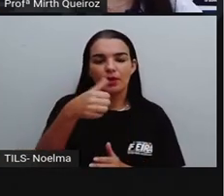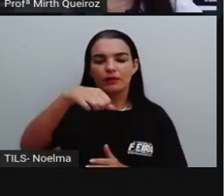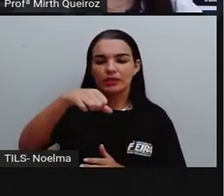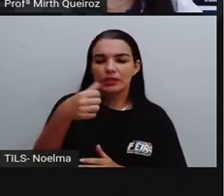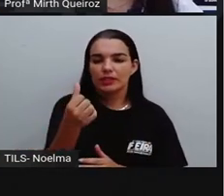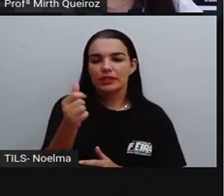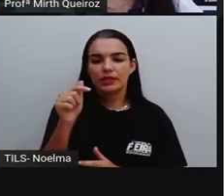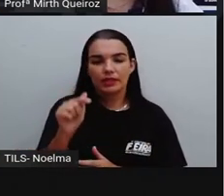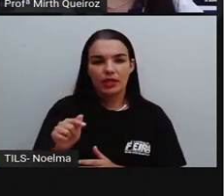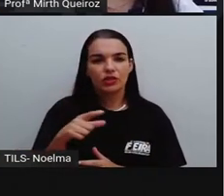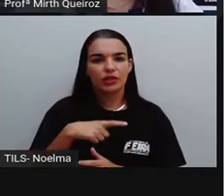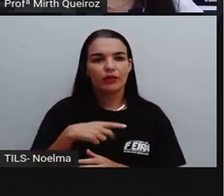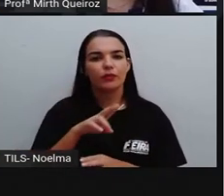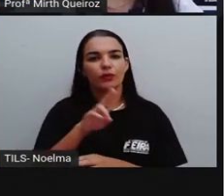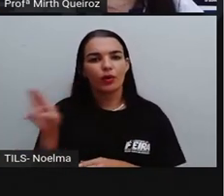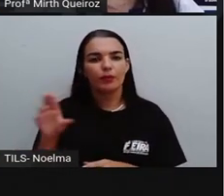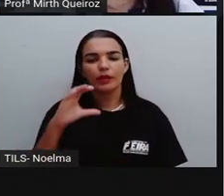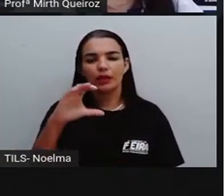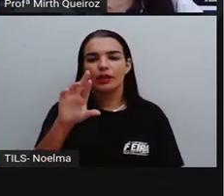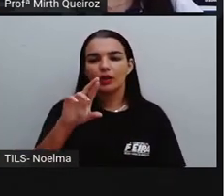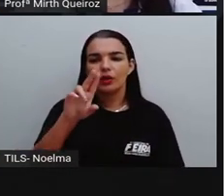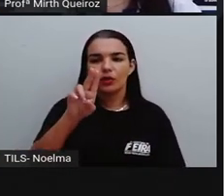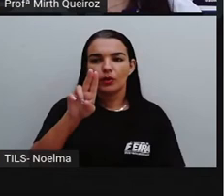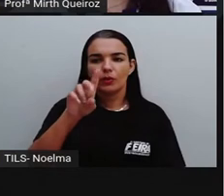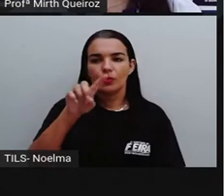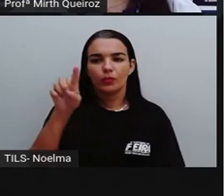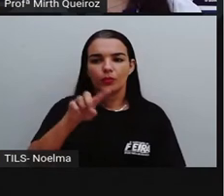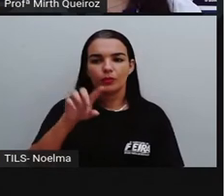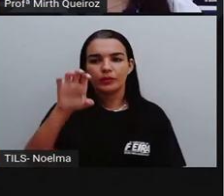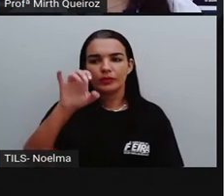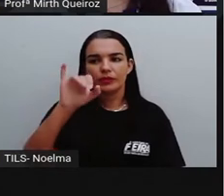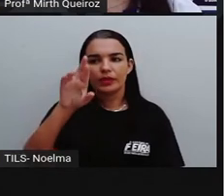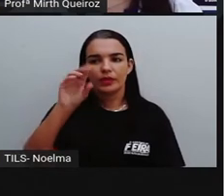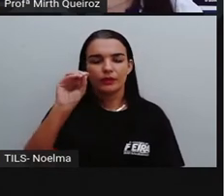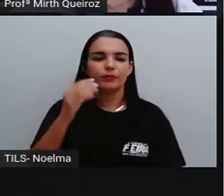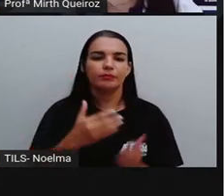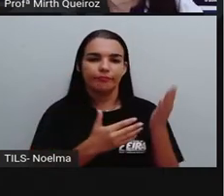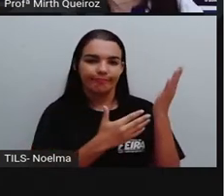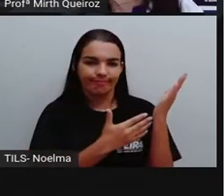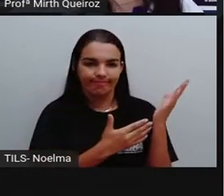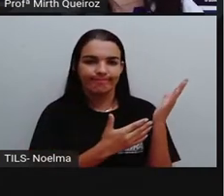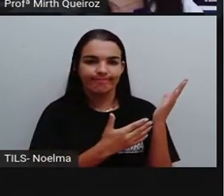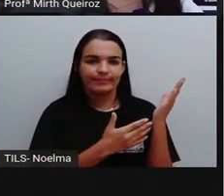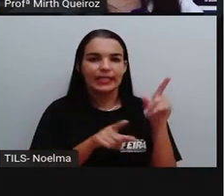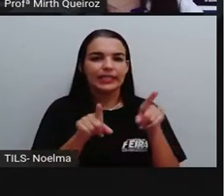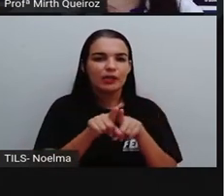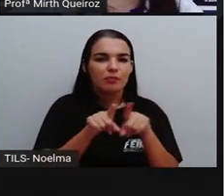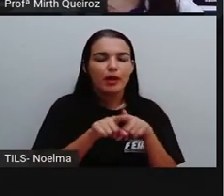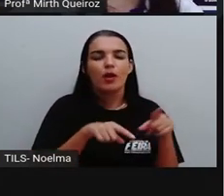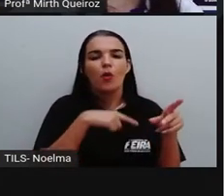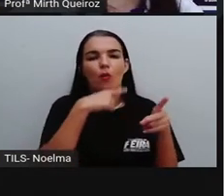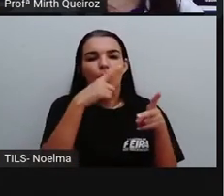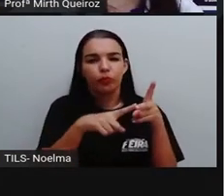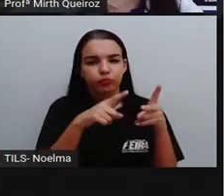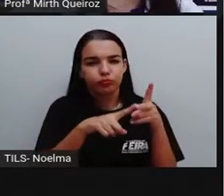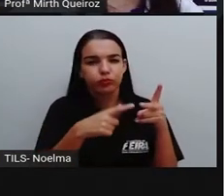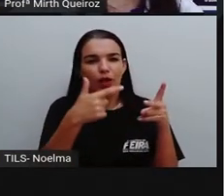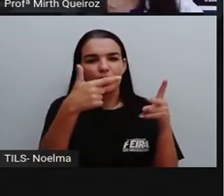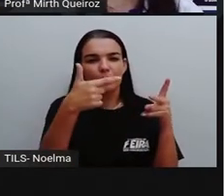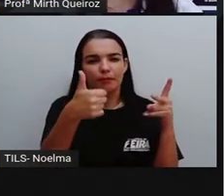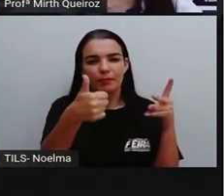Novo, de 1967 a 1970. Aí volta o outro Cruzeiro aí, de